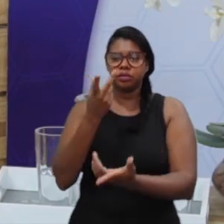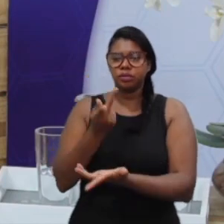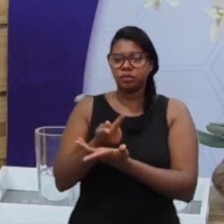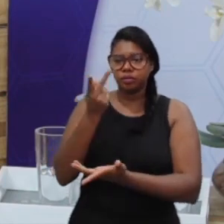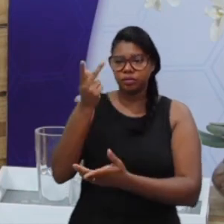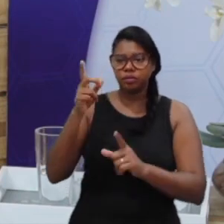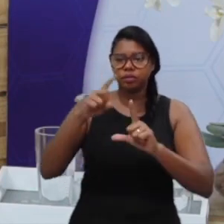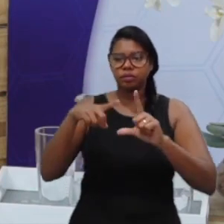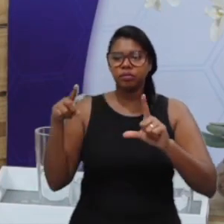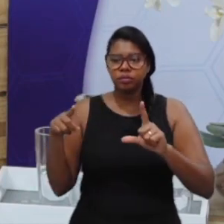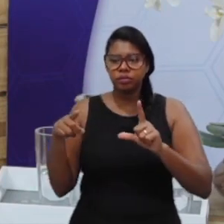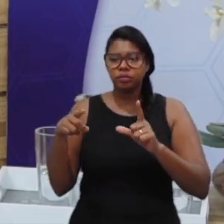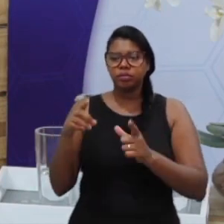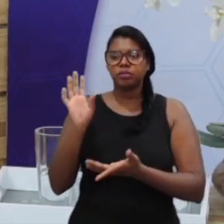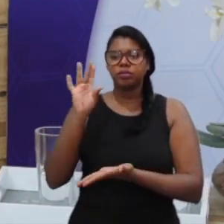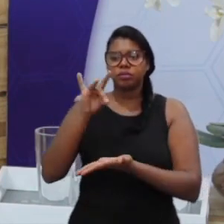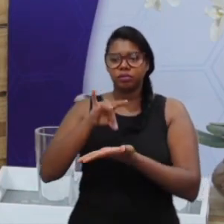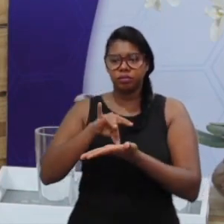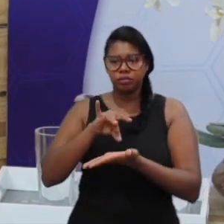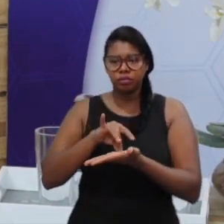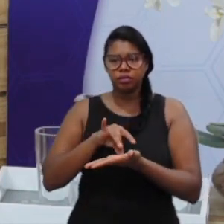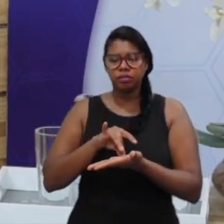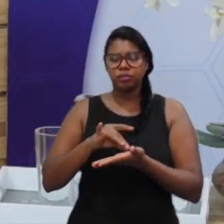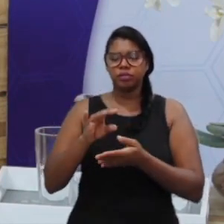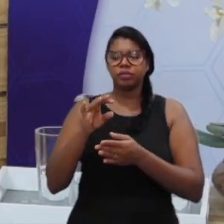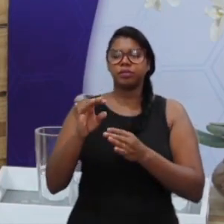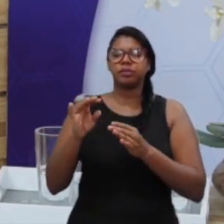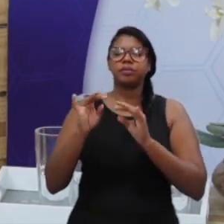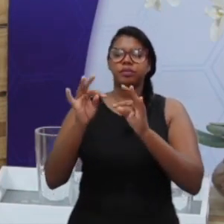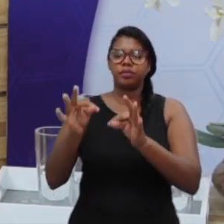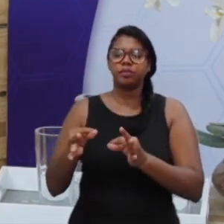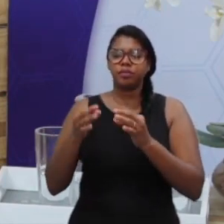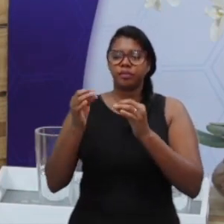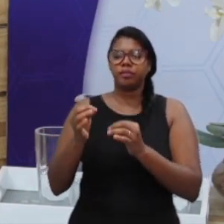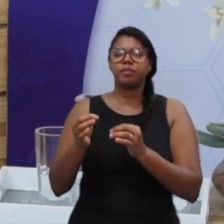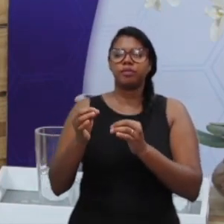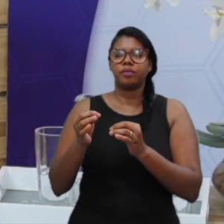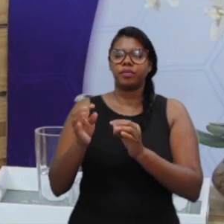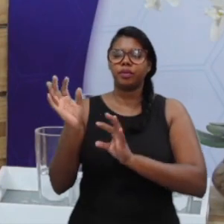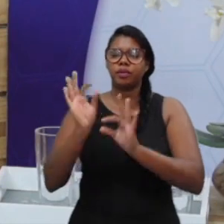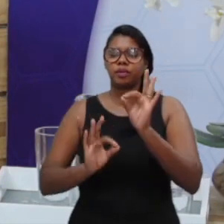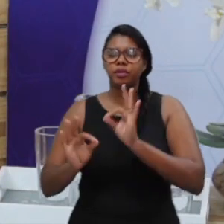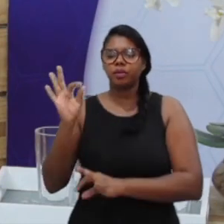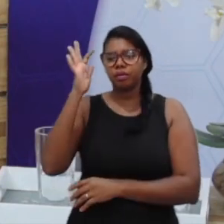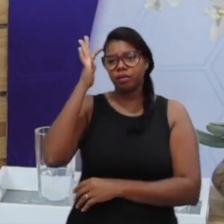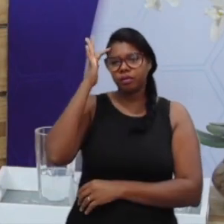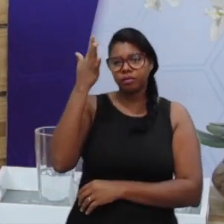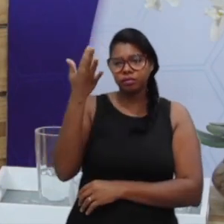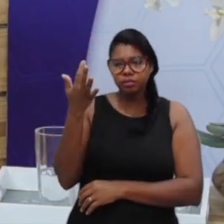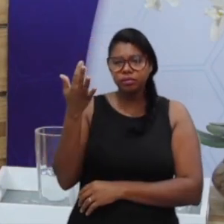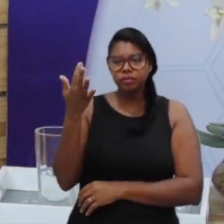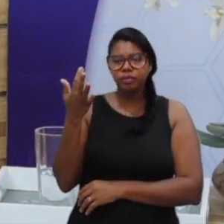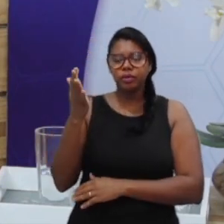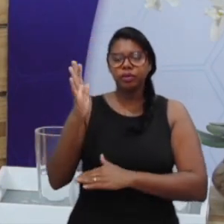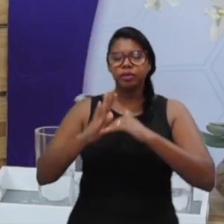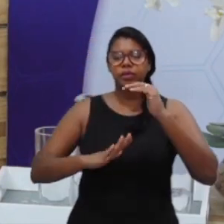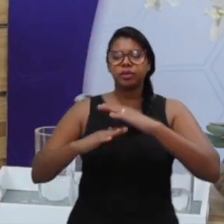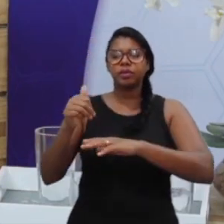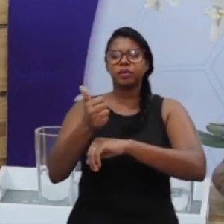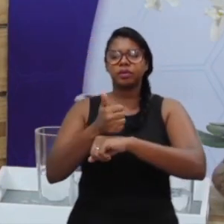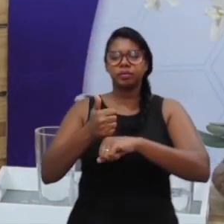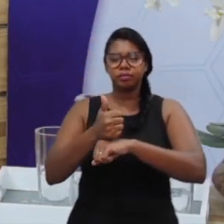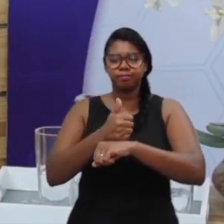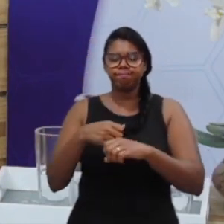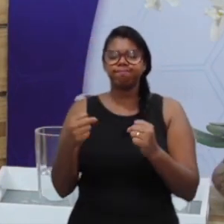Tudo que a gente vai decidindo num campo específico, profissional, tem que